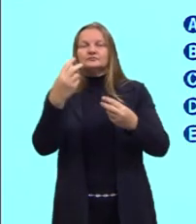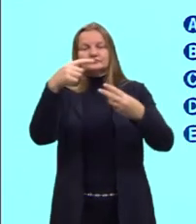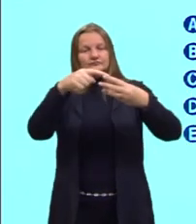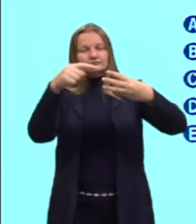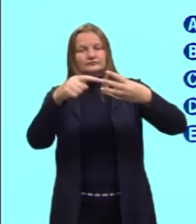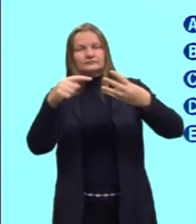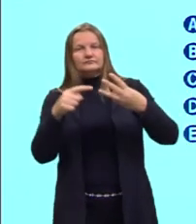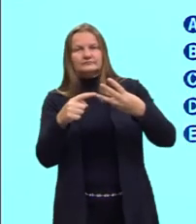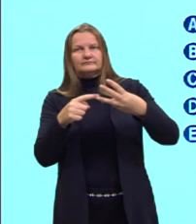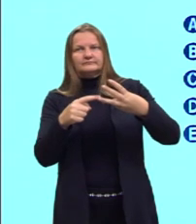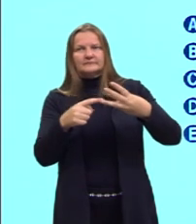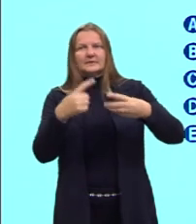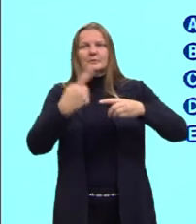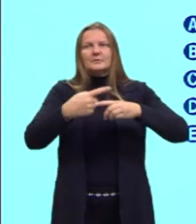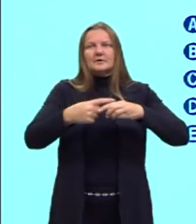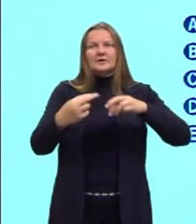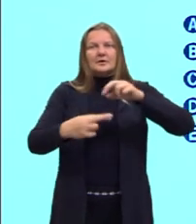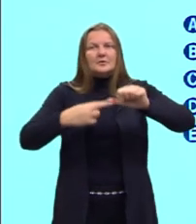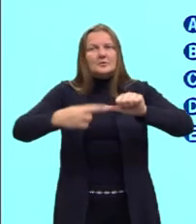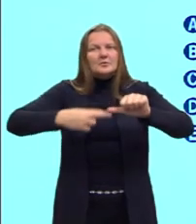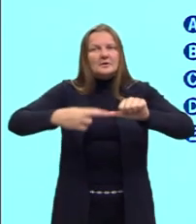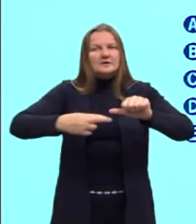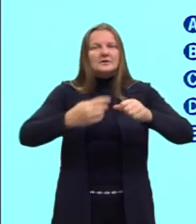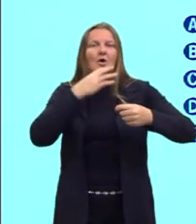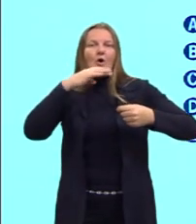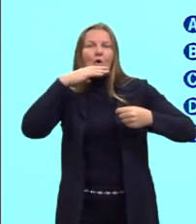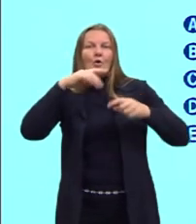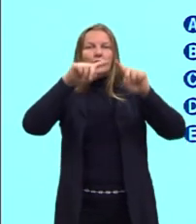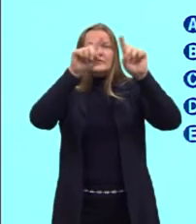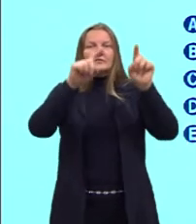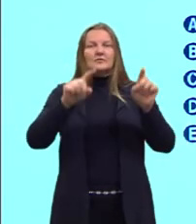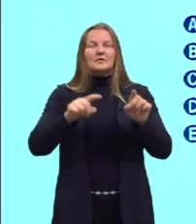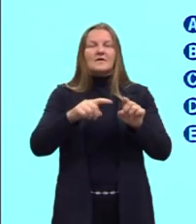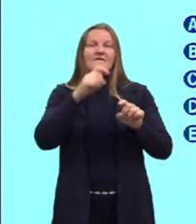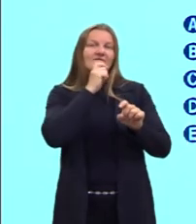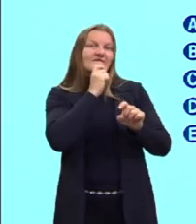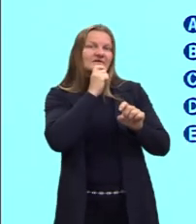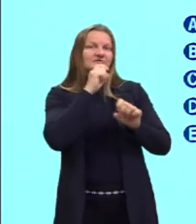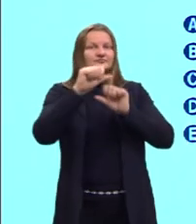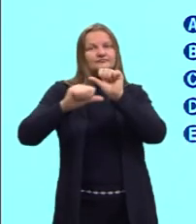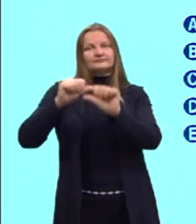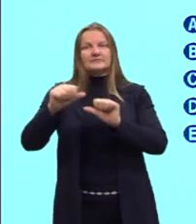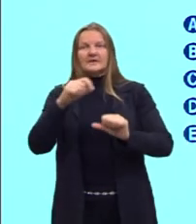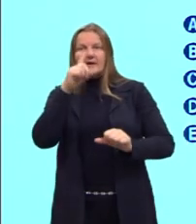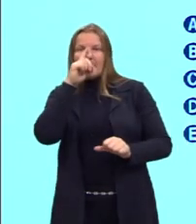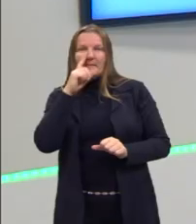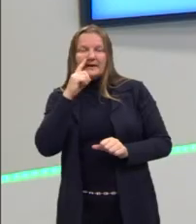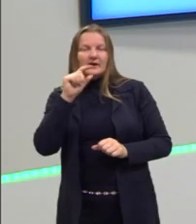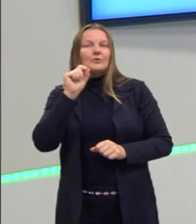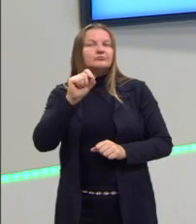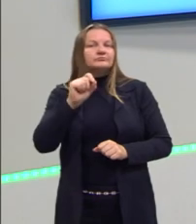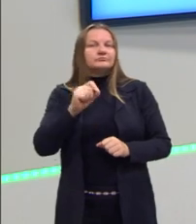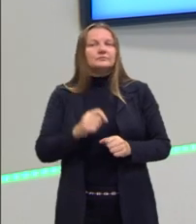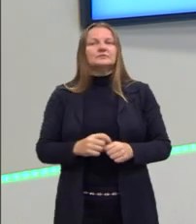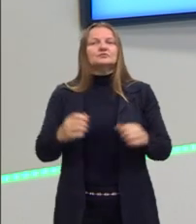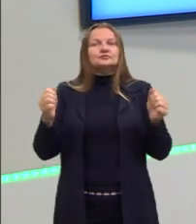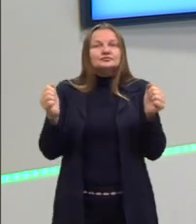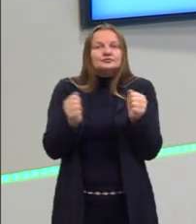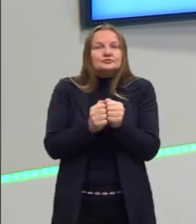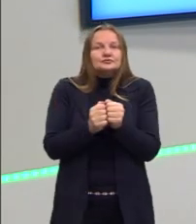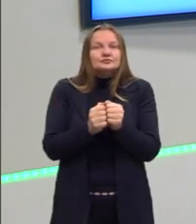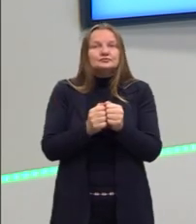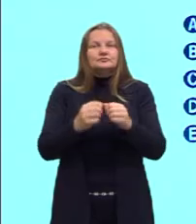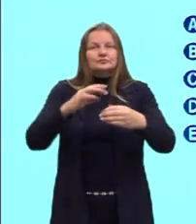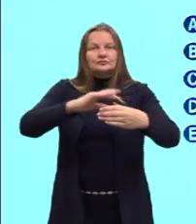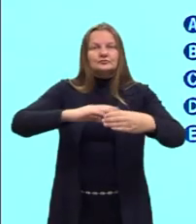soluções. Essa reação da troca de cor de verde para amarela, ela só vai ocorrer quando a